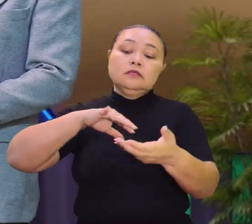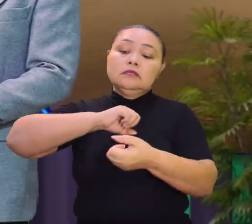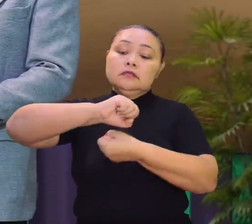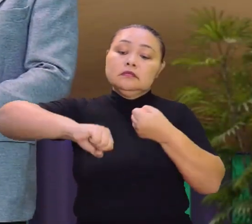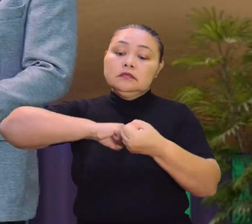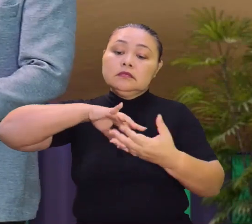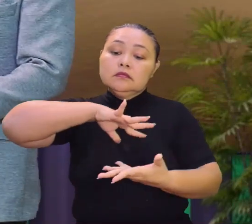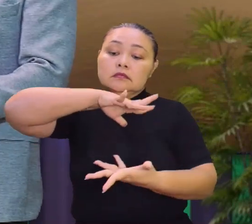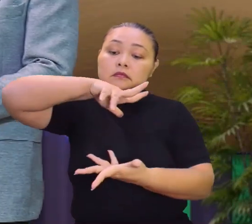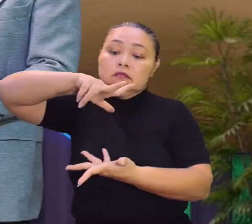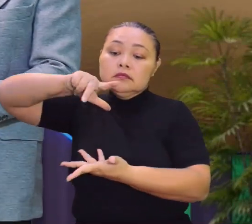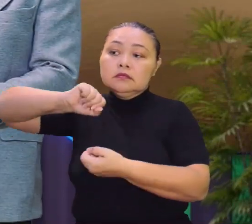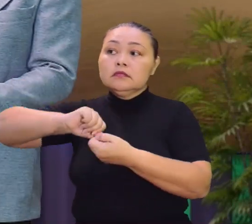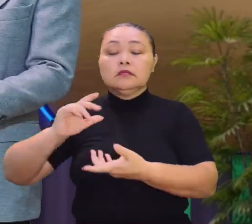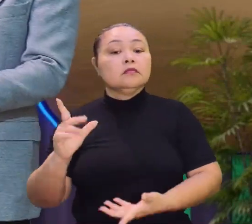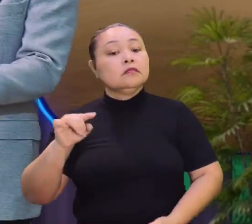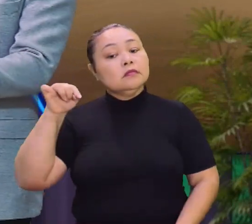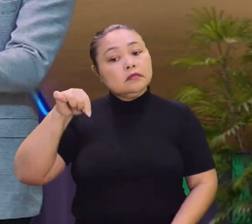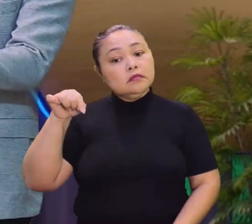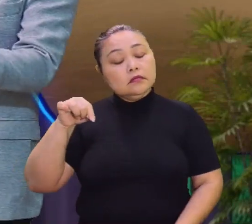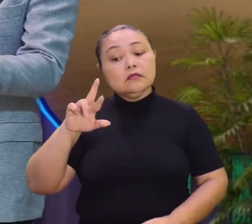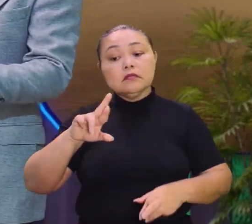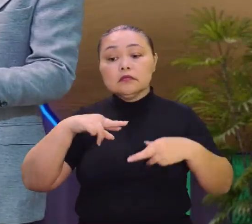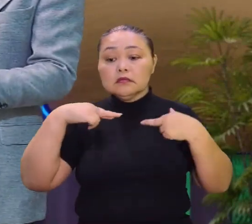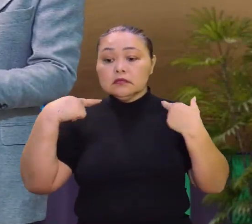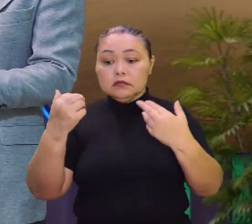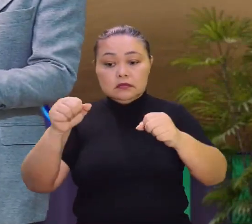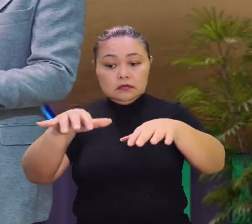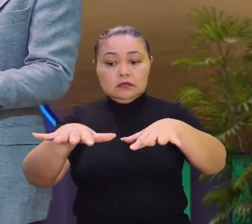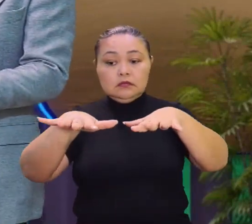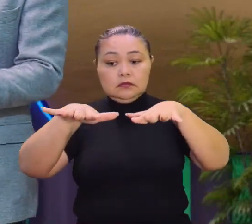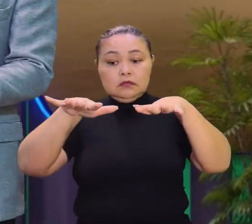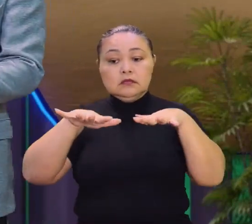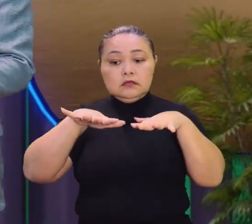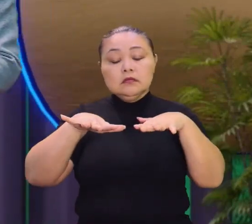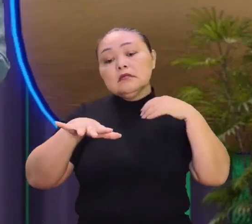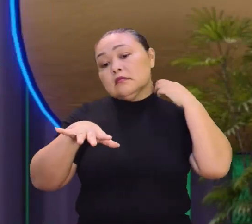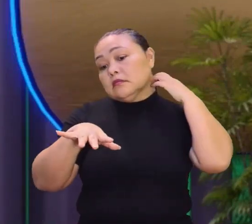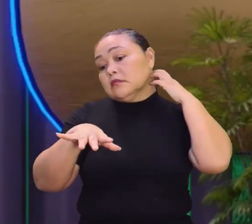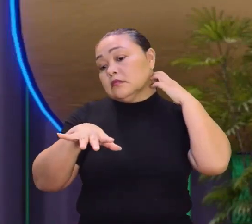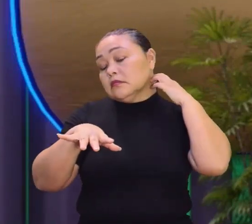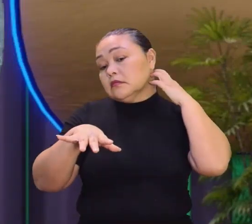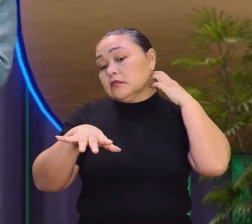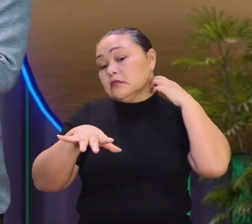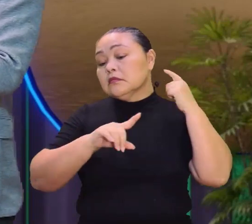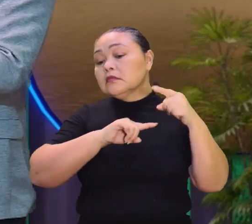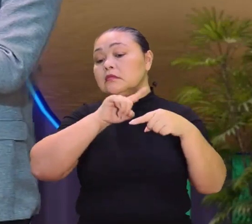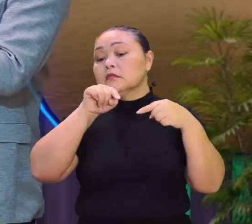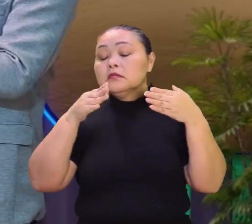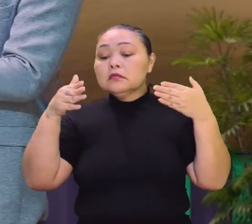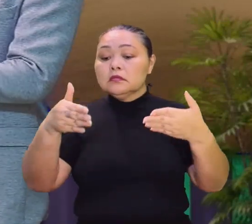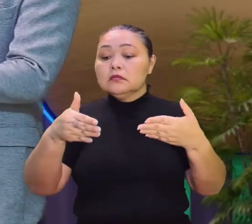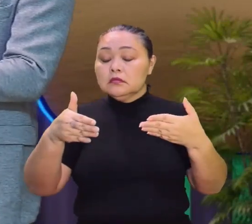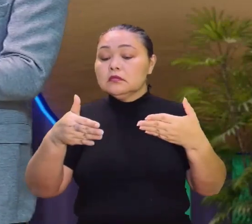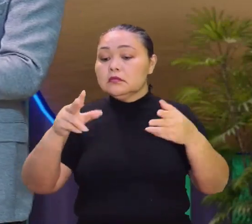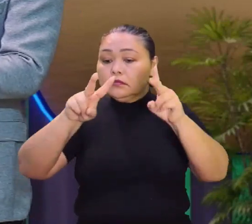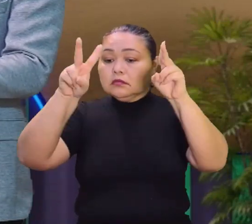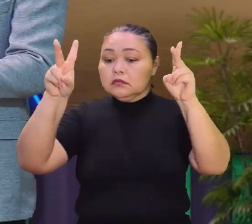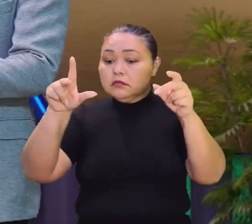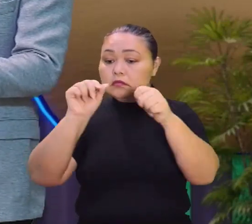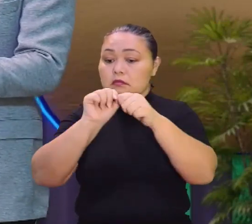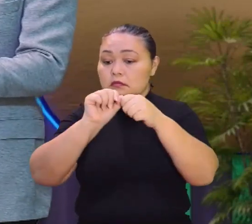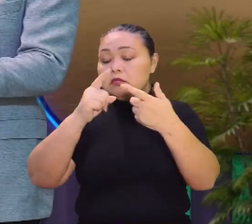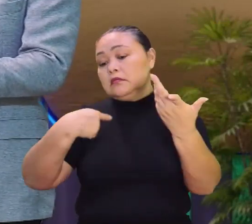E, inclusive, nestas reuniões que tratam de assuntos de meio ambiente,